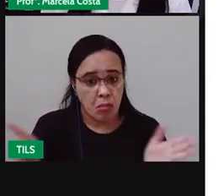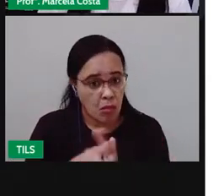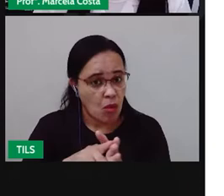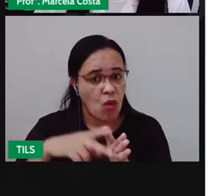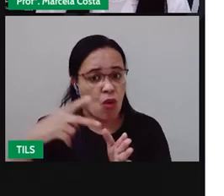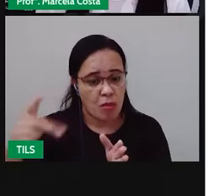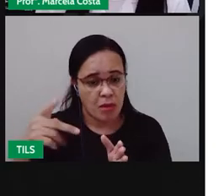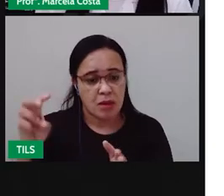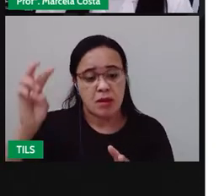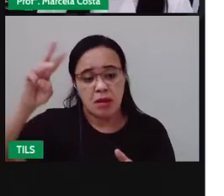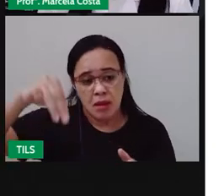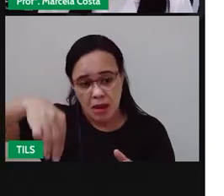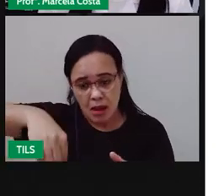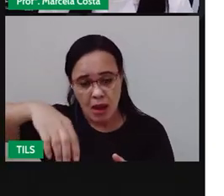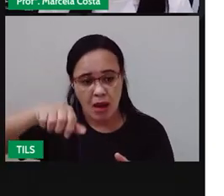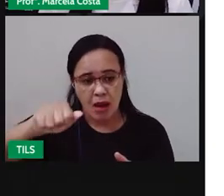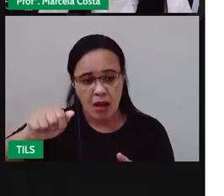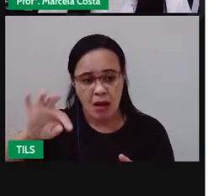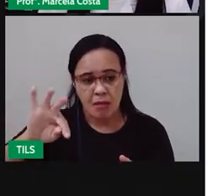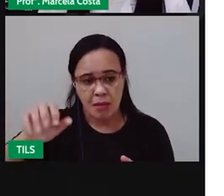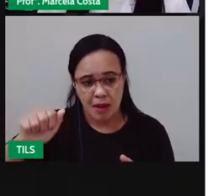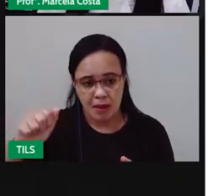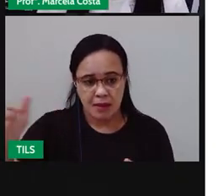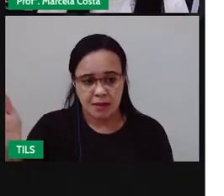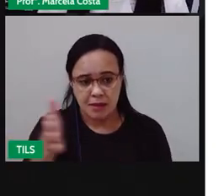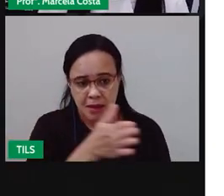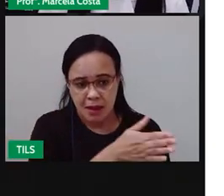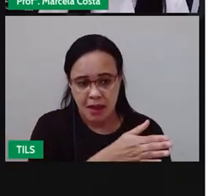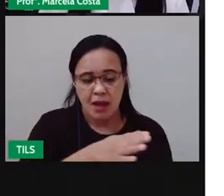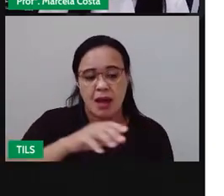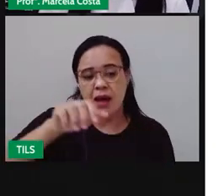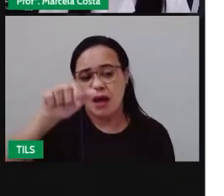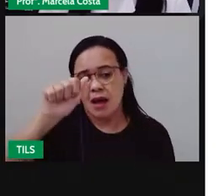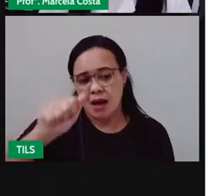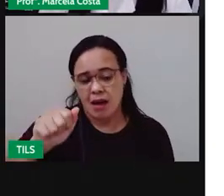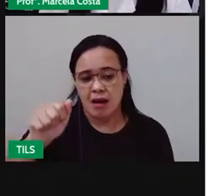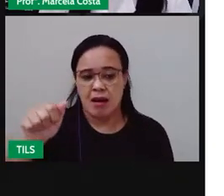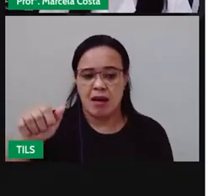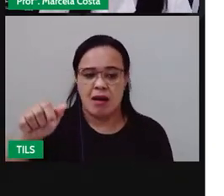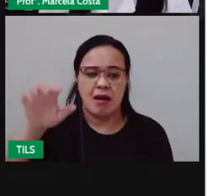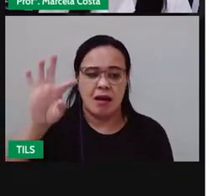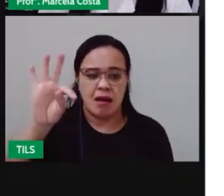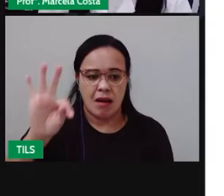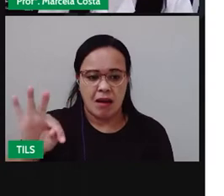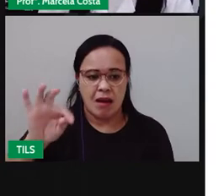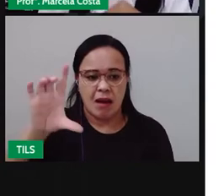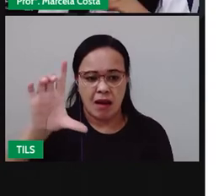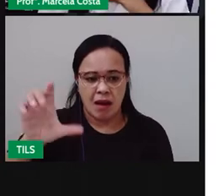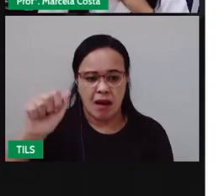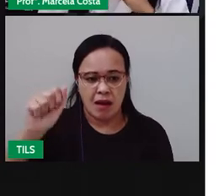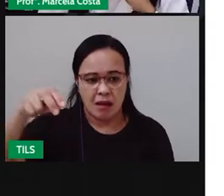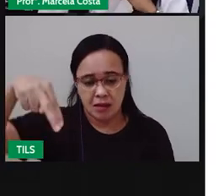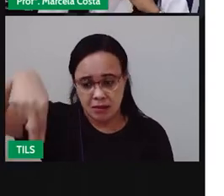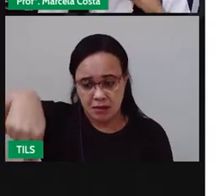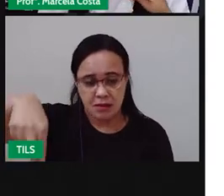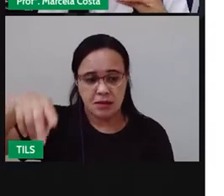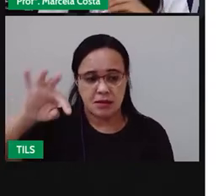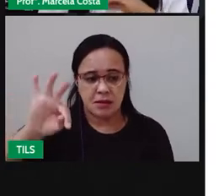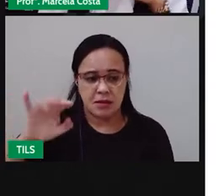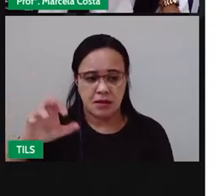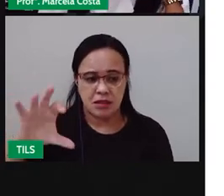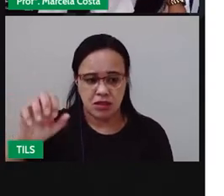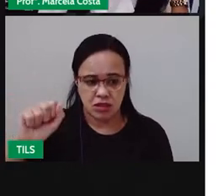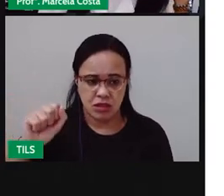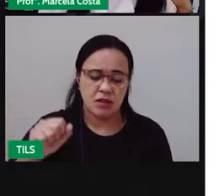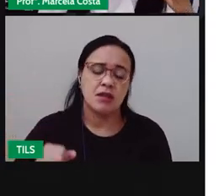Por isso que a nossa região tem poucas chuvas, né, e tem